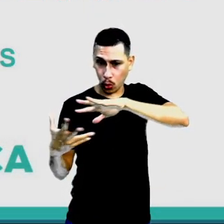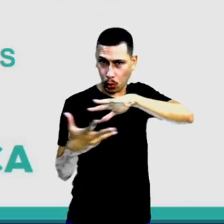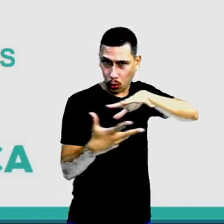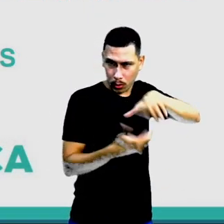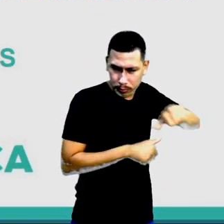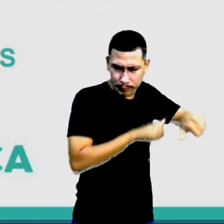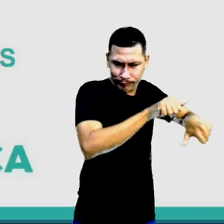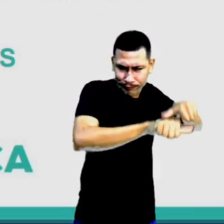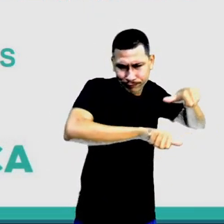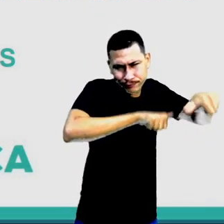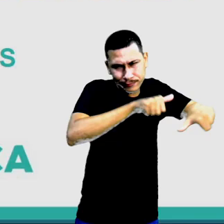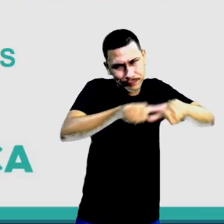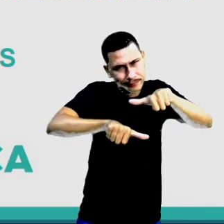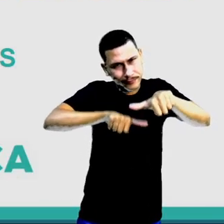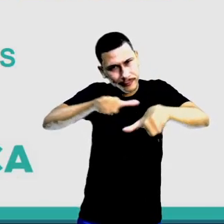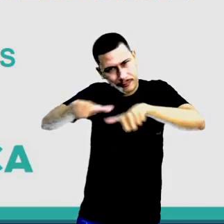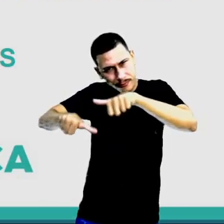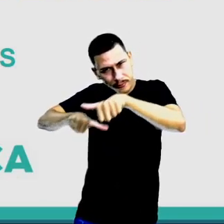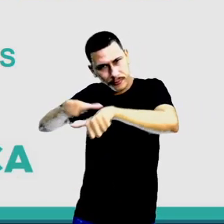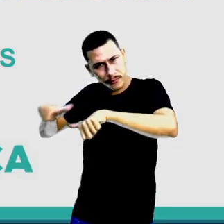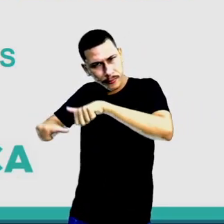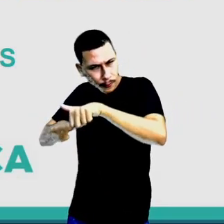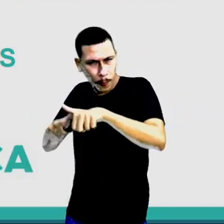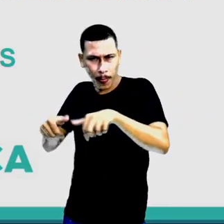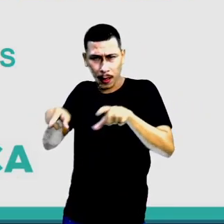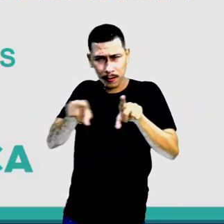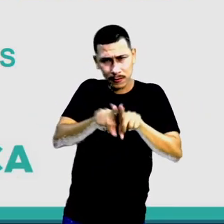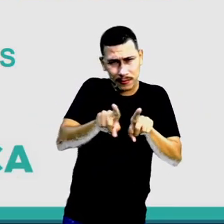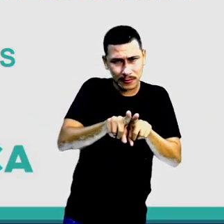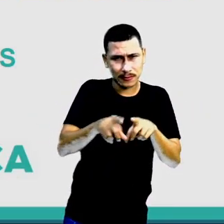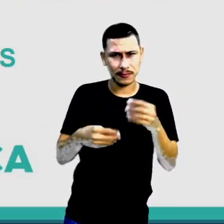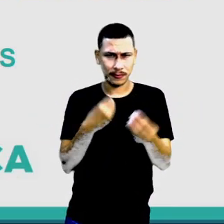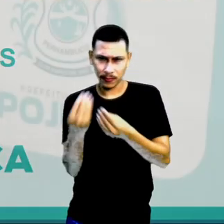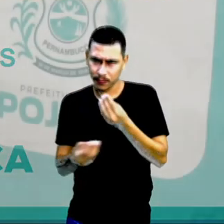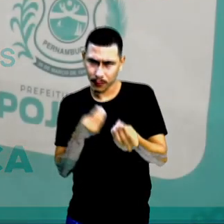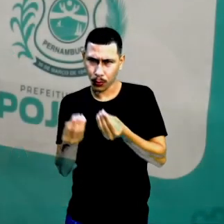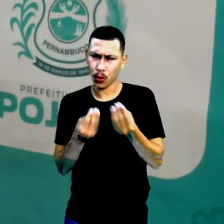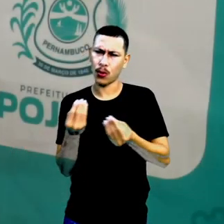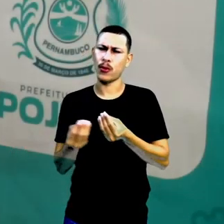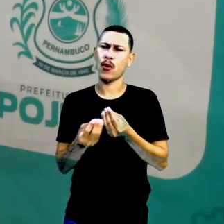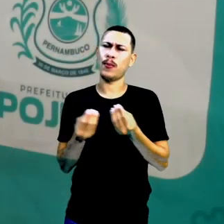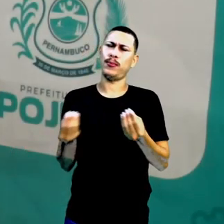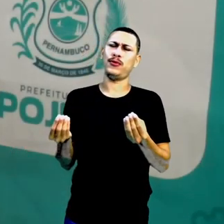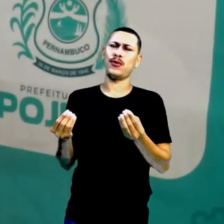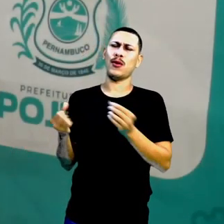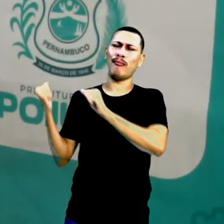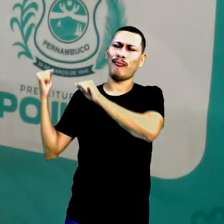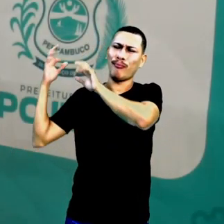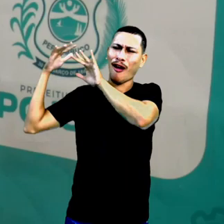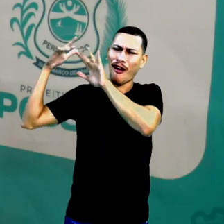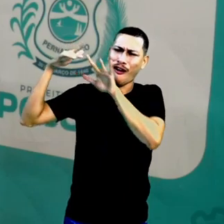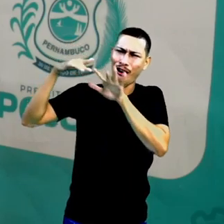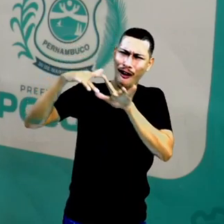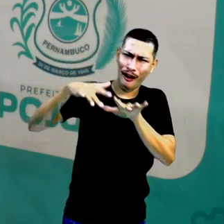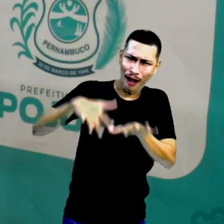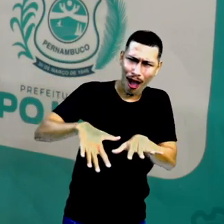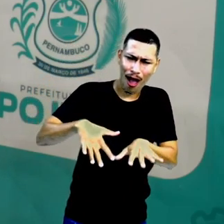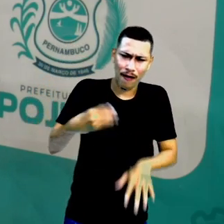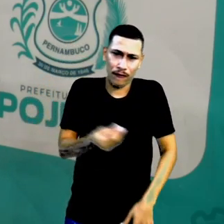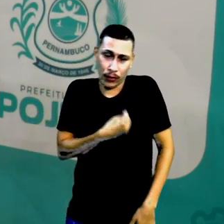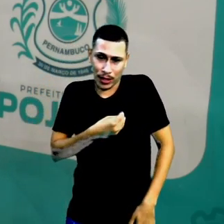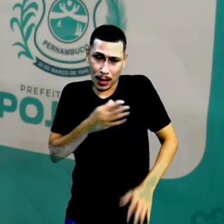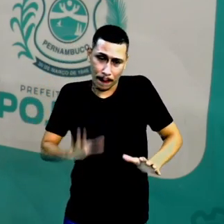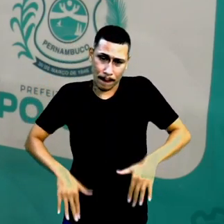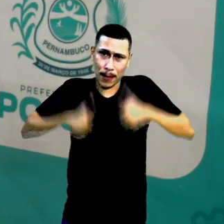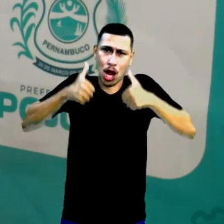ocorreram e como elas vieram a trazer melhores condições para a vida das pessoas. Vamos lá?